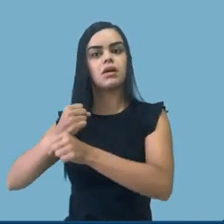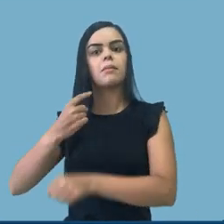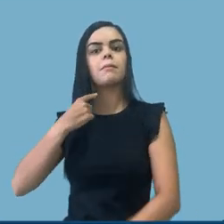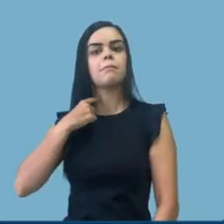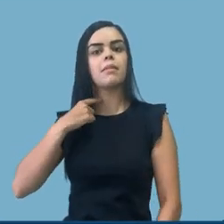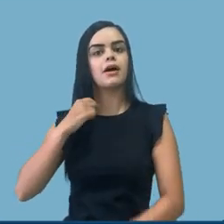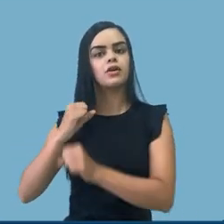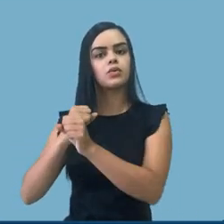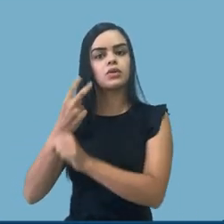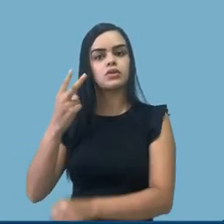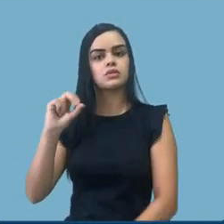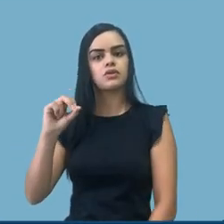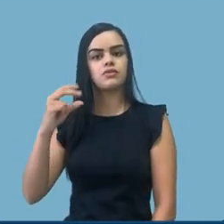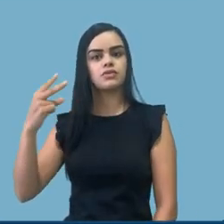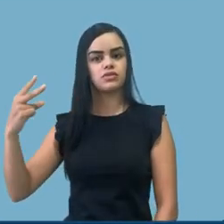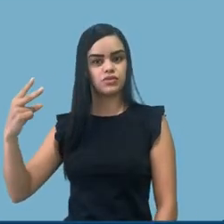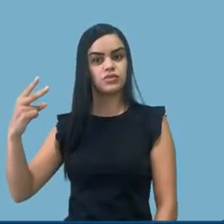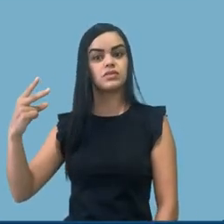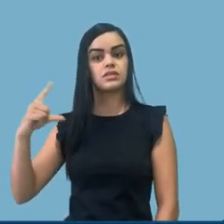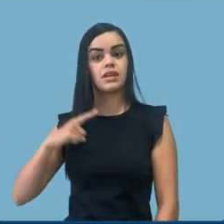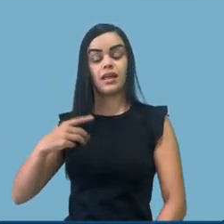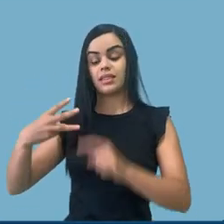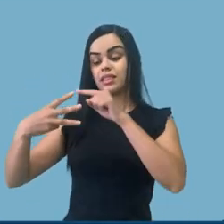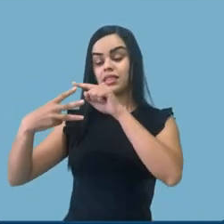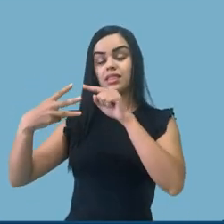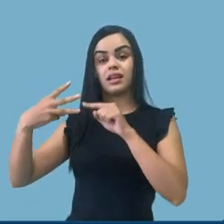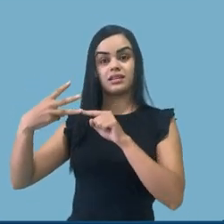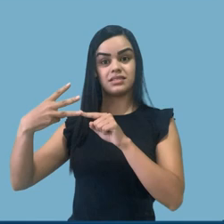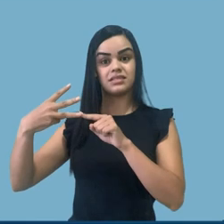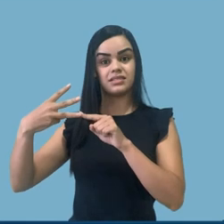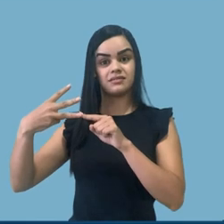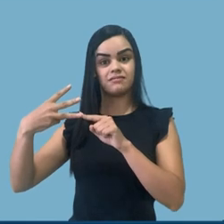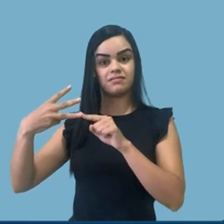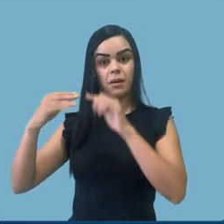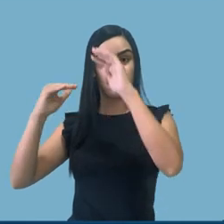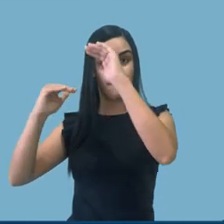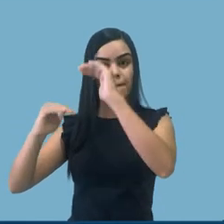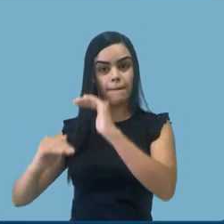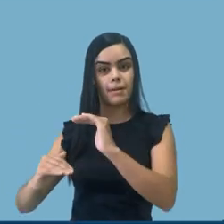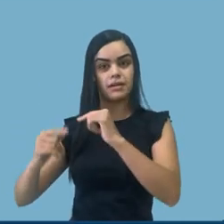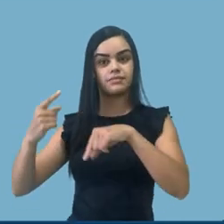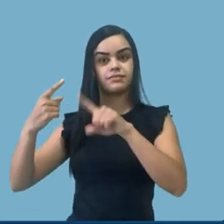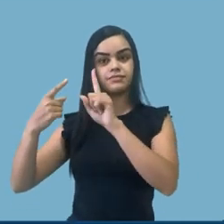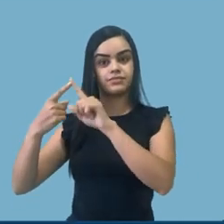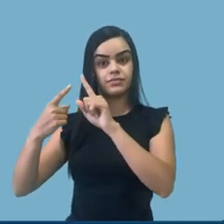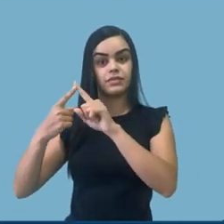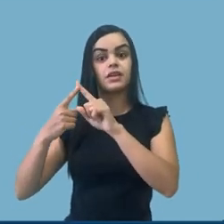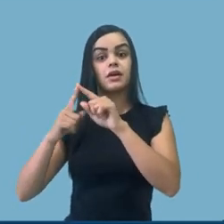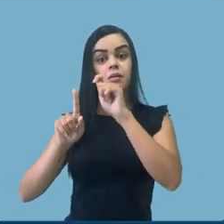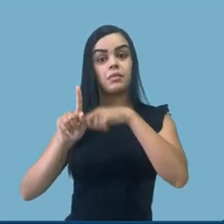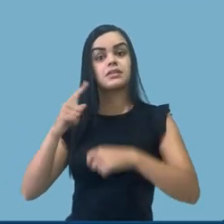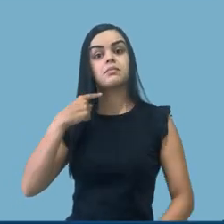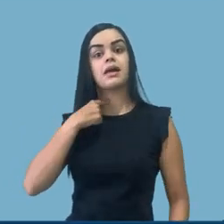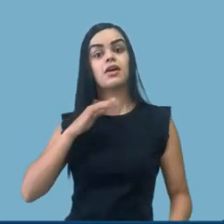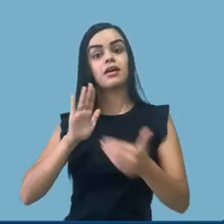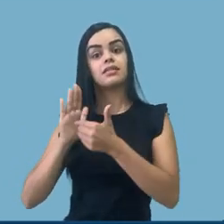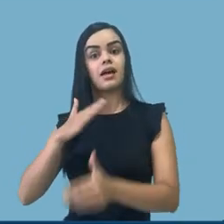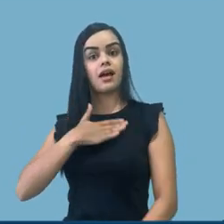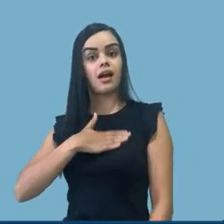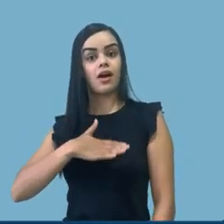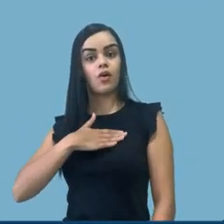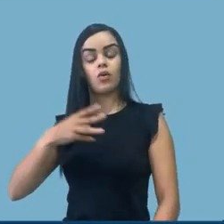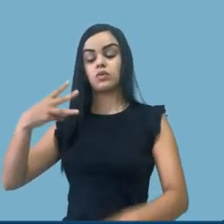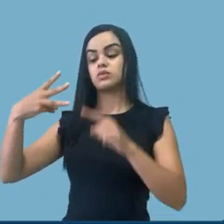de 2022, composto por três períodos letivos. O primeiro deles continua sendo maio-agosto de 2021